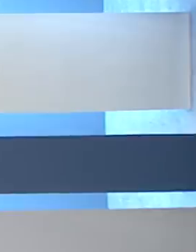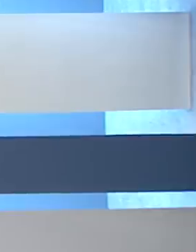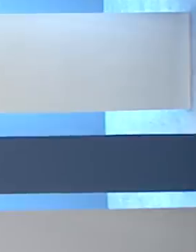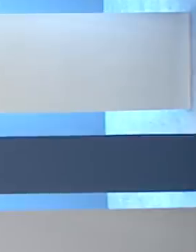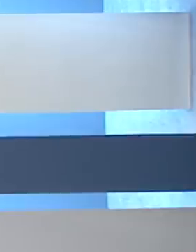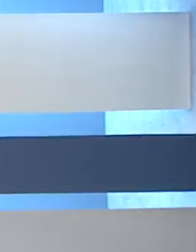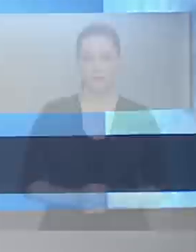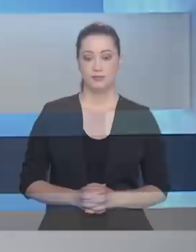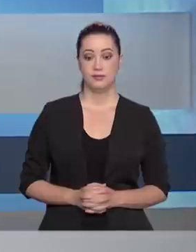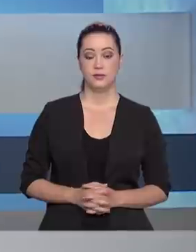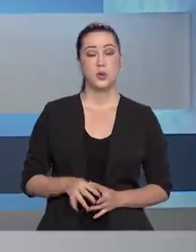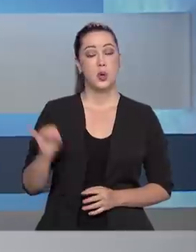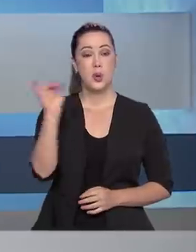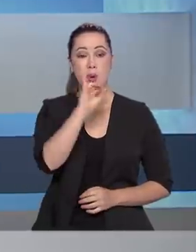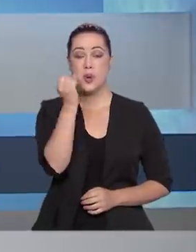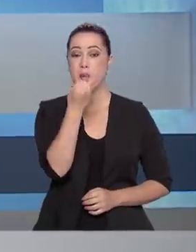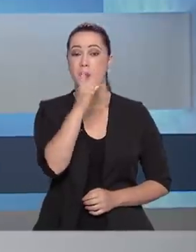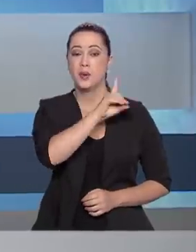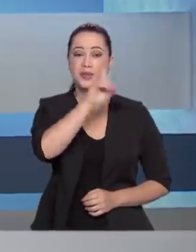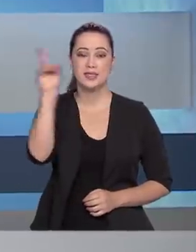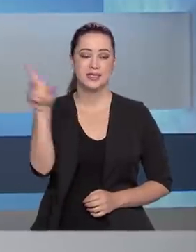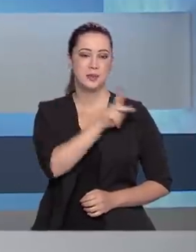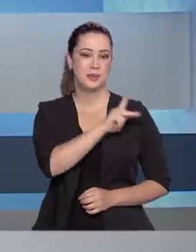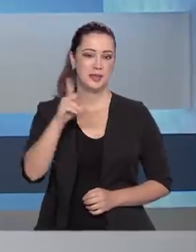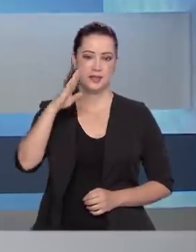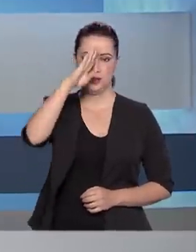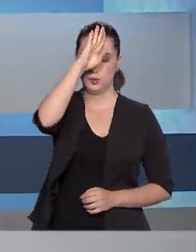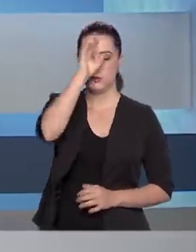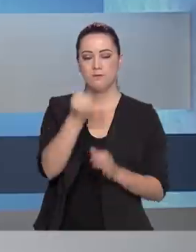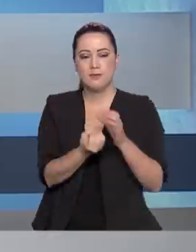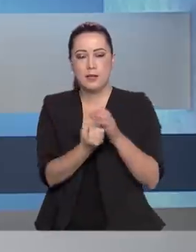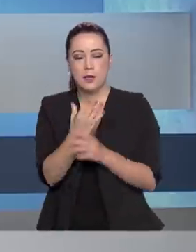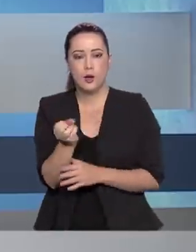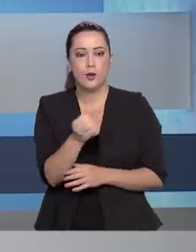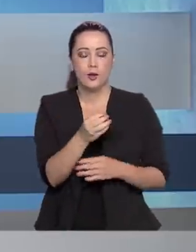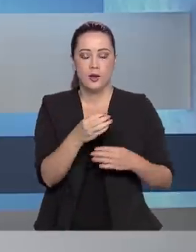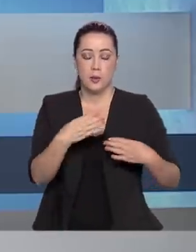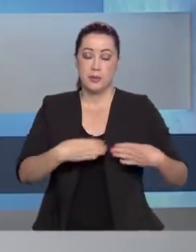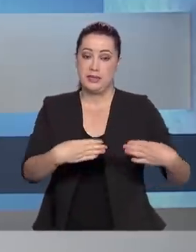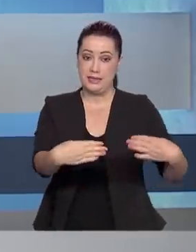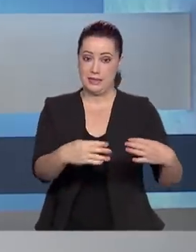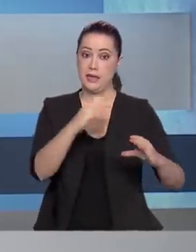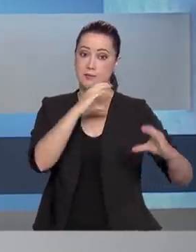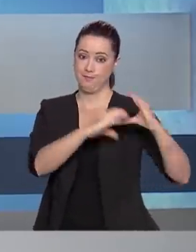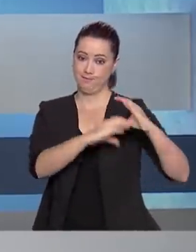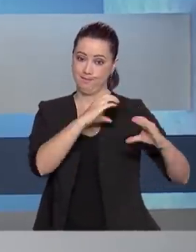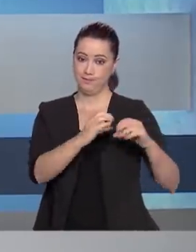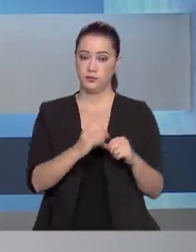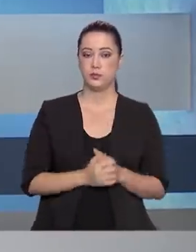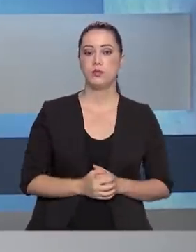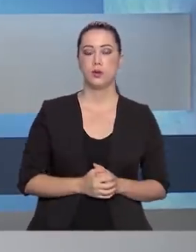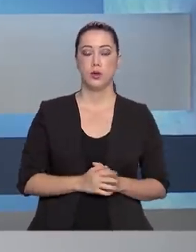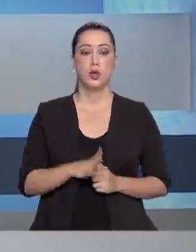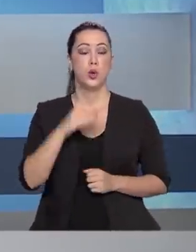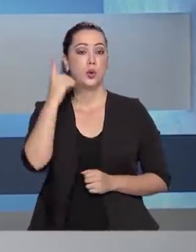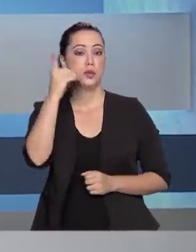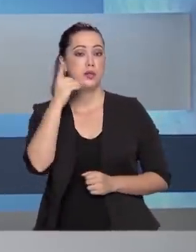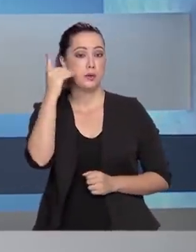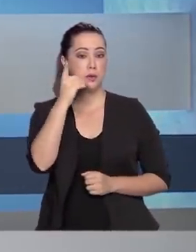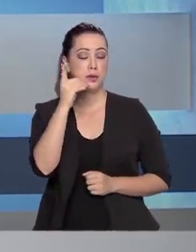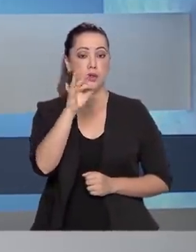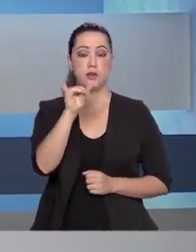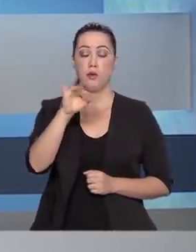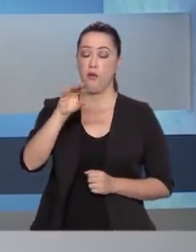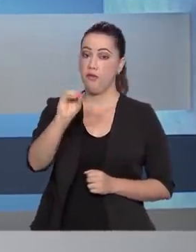Olá, bom dia! Presidente Jair Bolsonaro recria o Ministério das Comunicações. O deputado Fábio